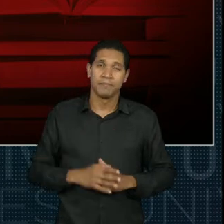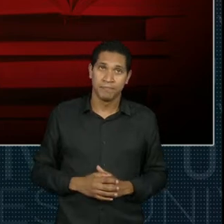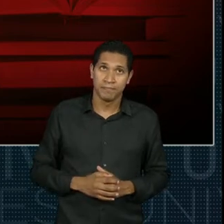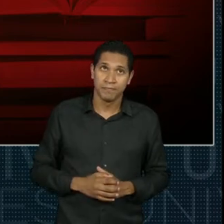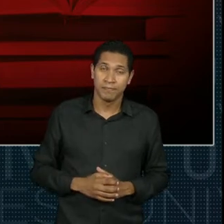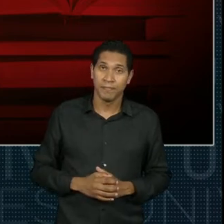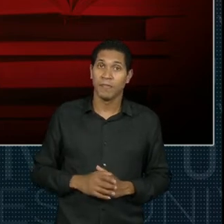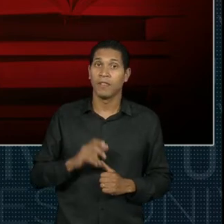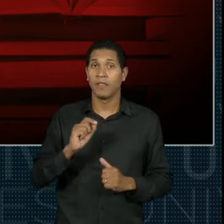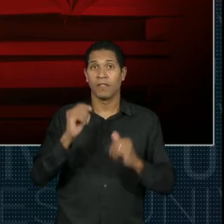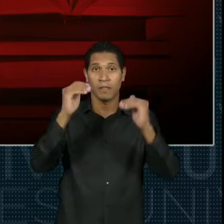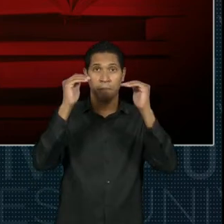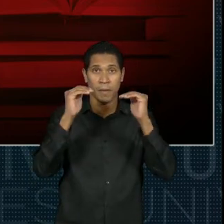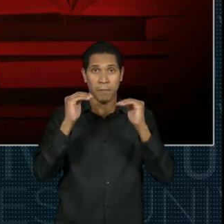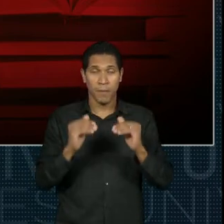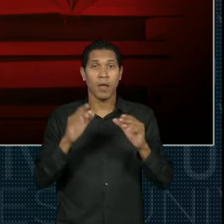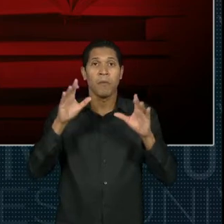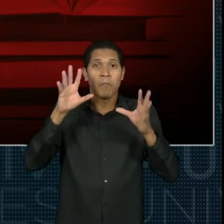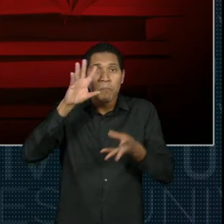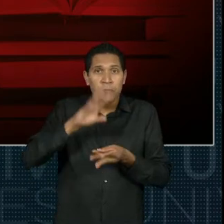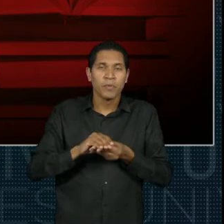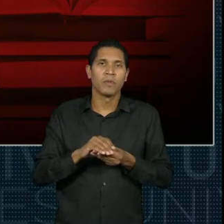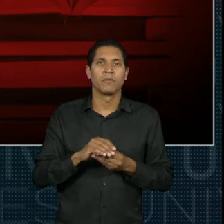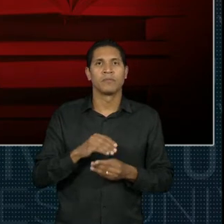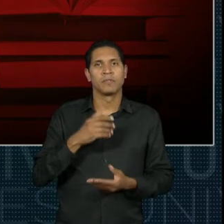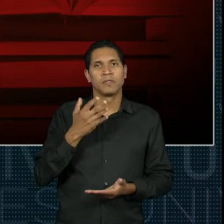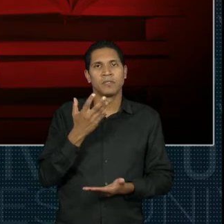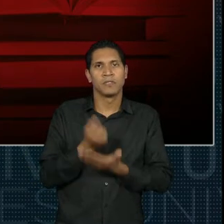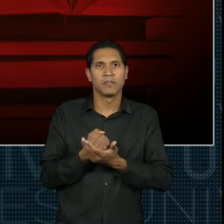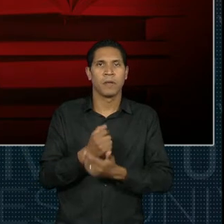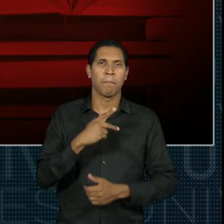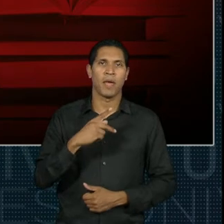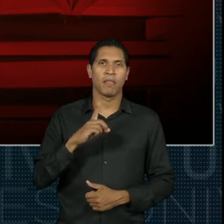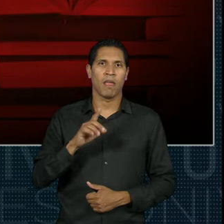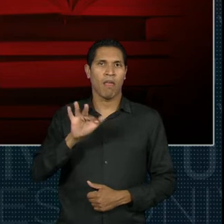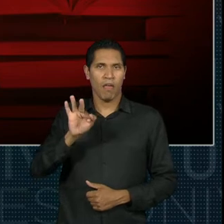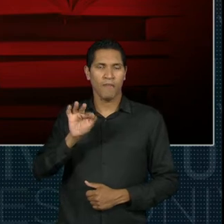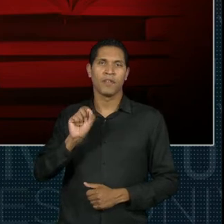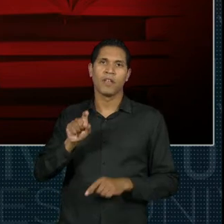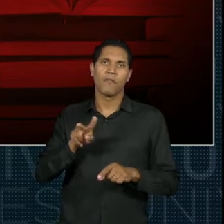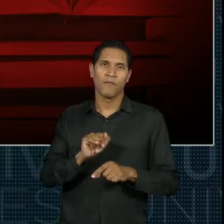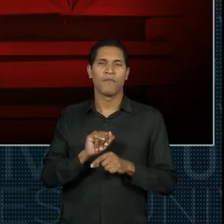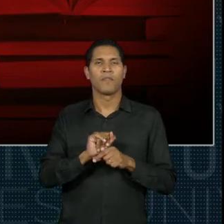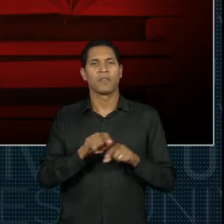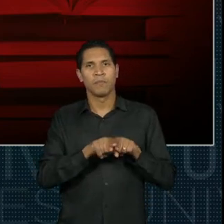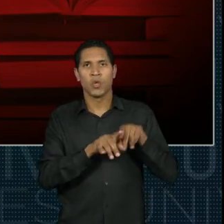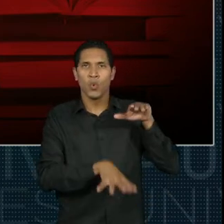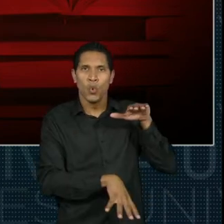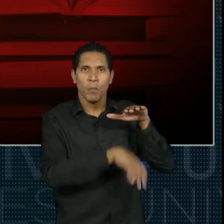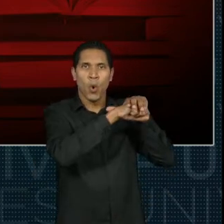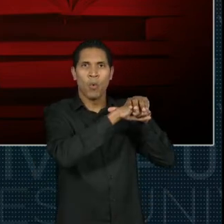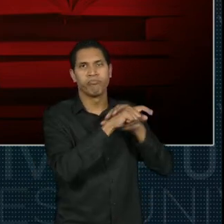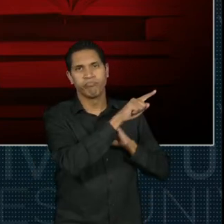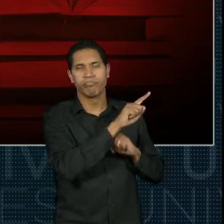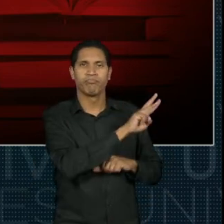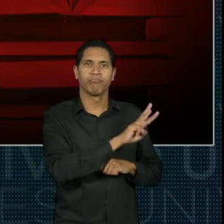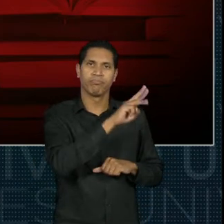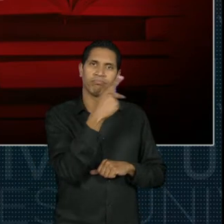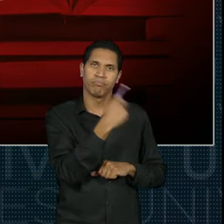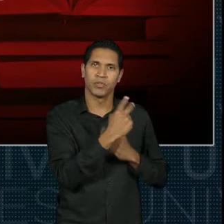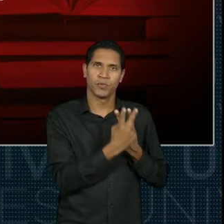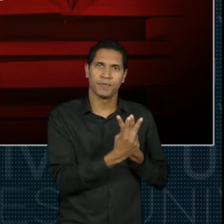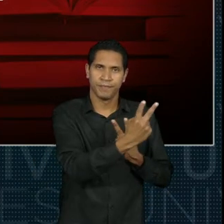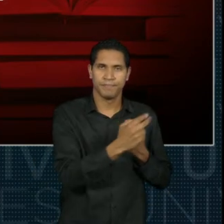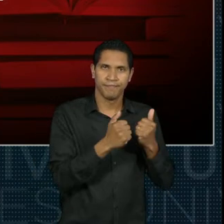e gera um PDF. E esse único PDF é o que vai ser postado para comprovar a certificação extracurricular.